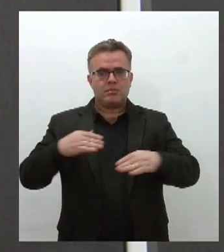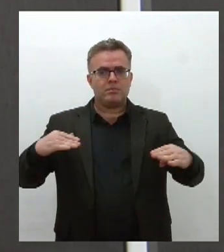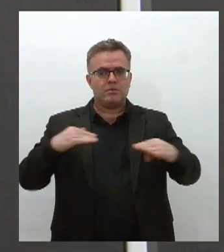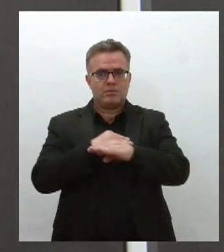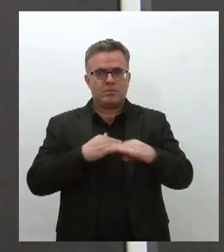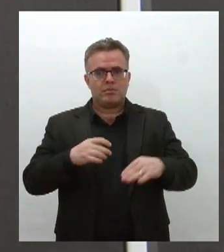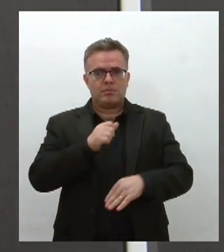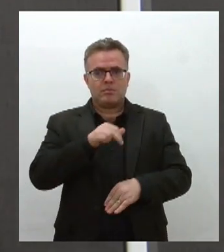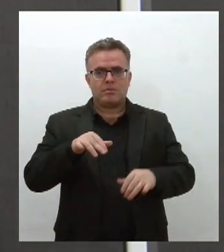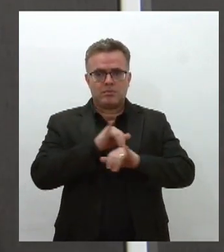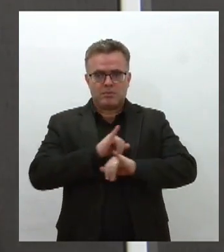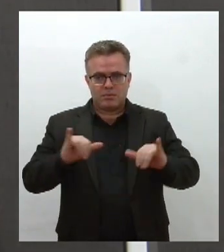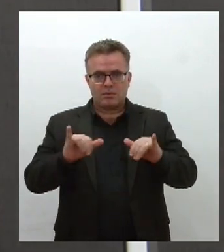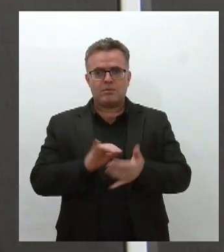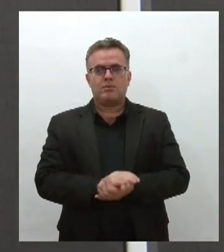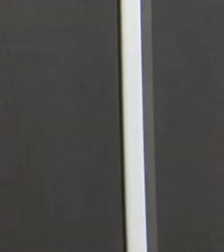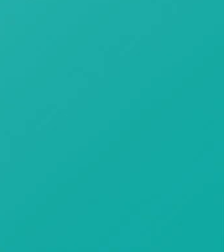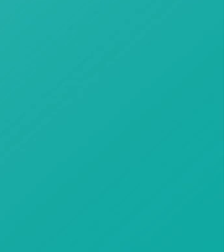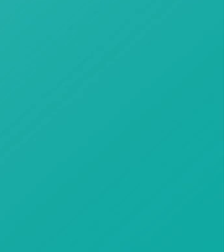Agência de Notícias Alese.